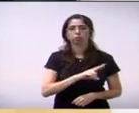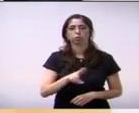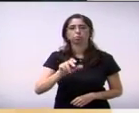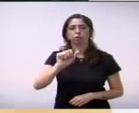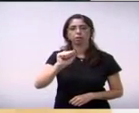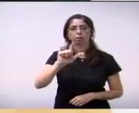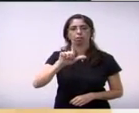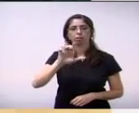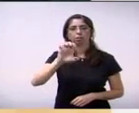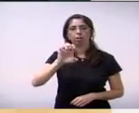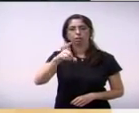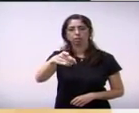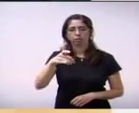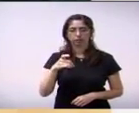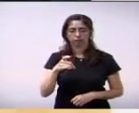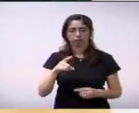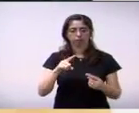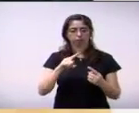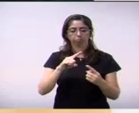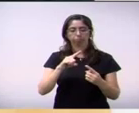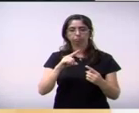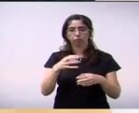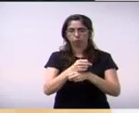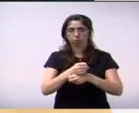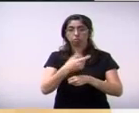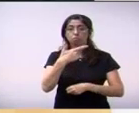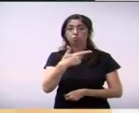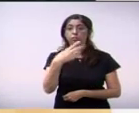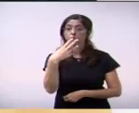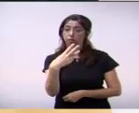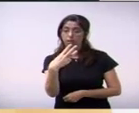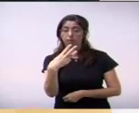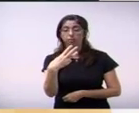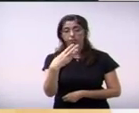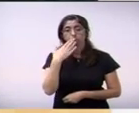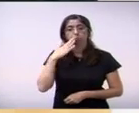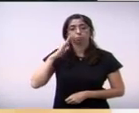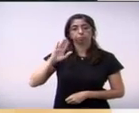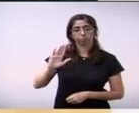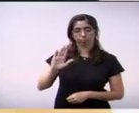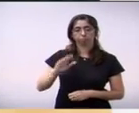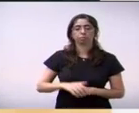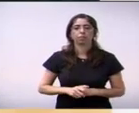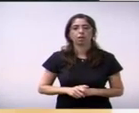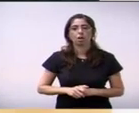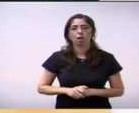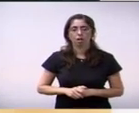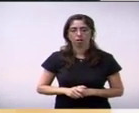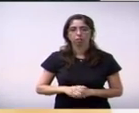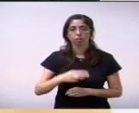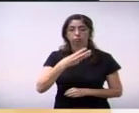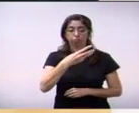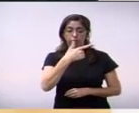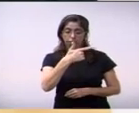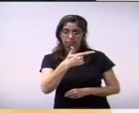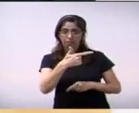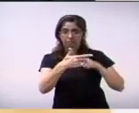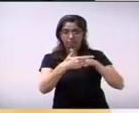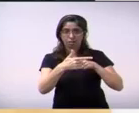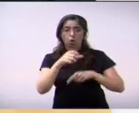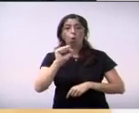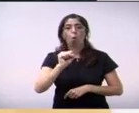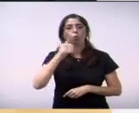com 23 pré-candidatos dentre eles vereadora Ângela oito mulheres isso é importante